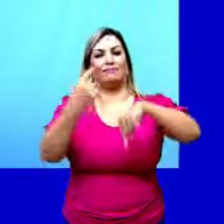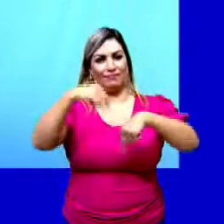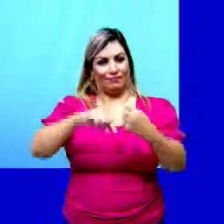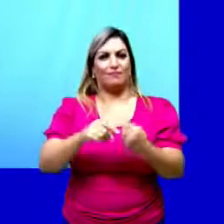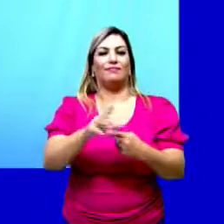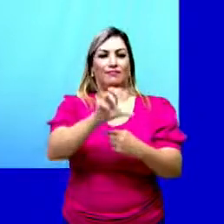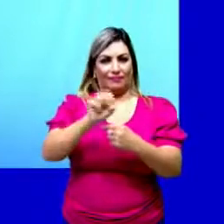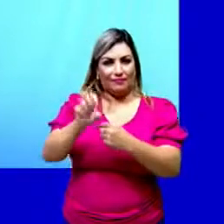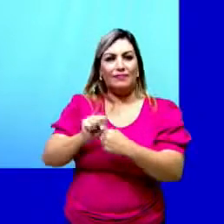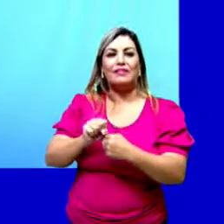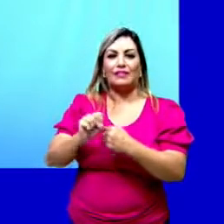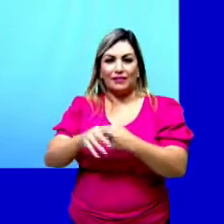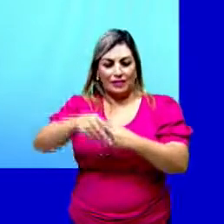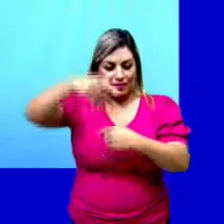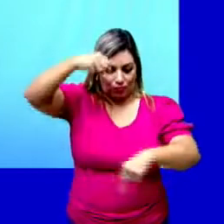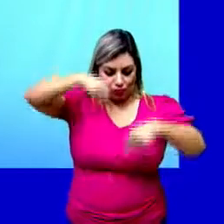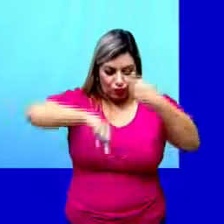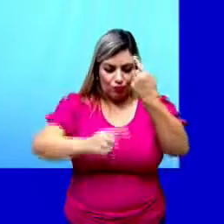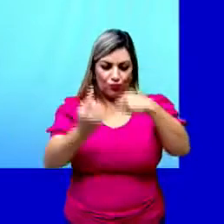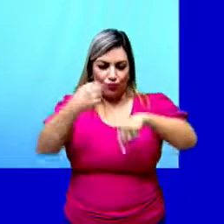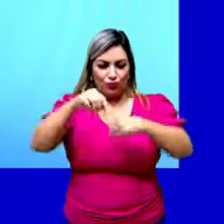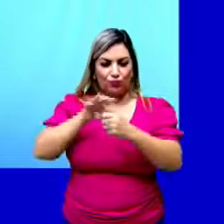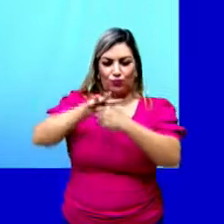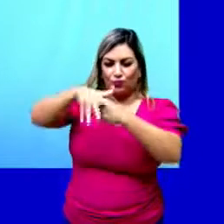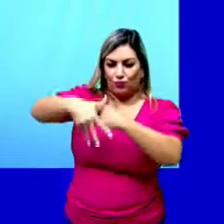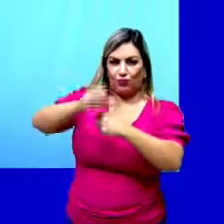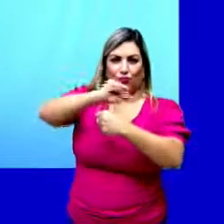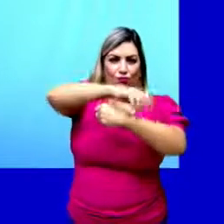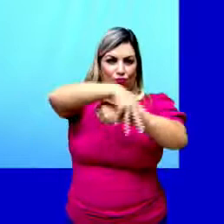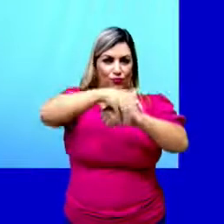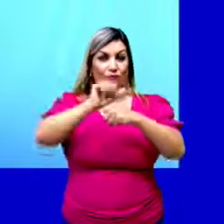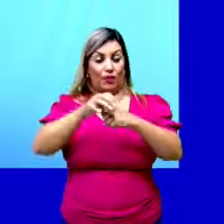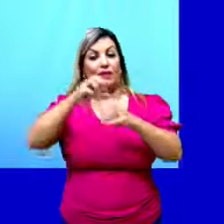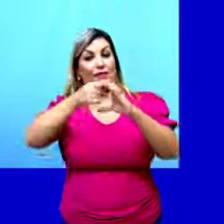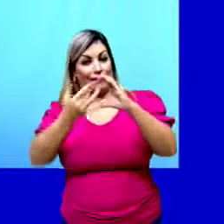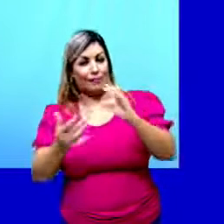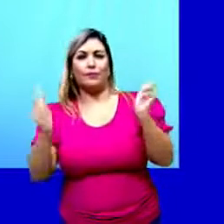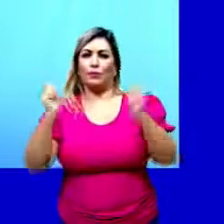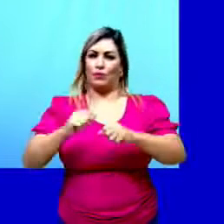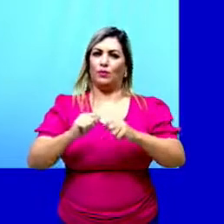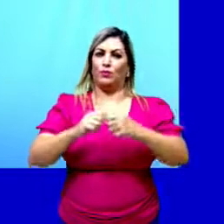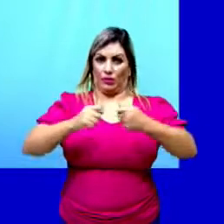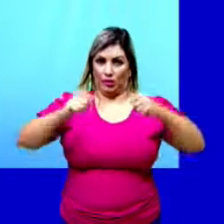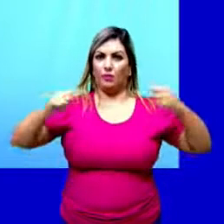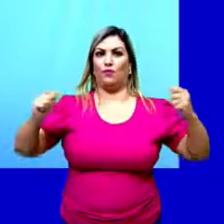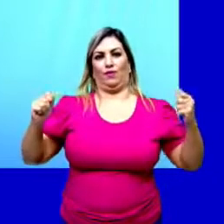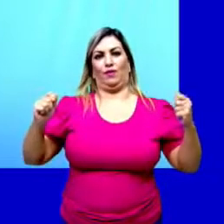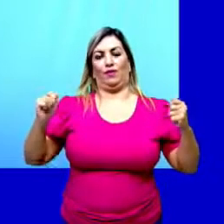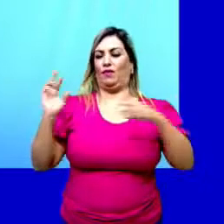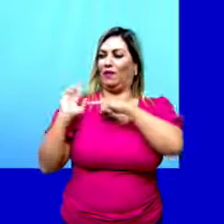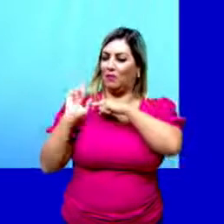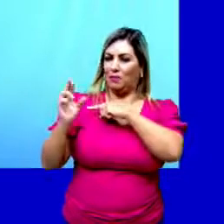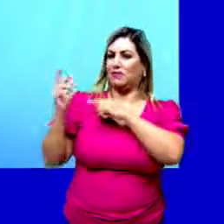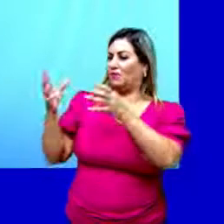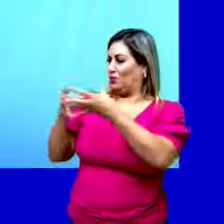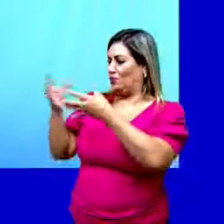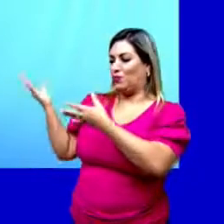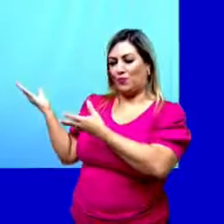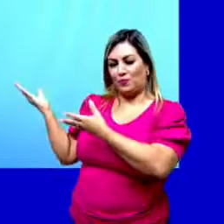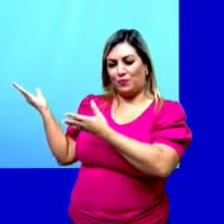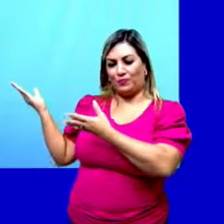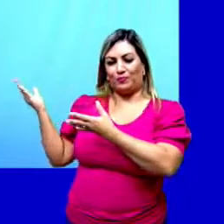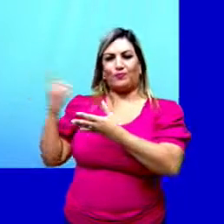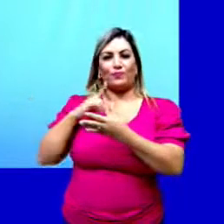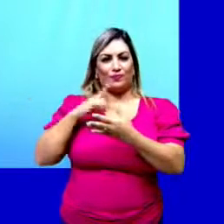condutores de seiva. E justamente essa característica possibilitou o crescimento dos representantes deste grupo,